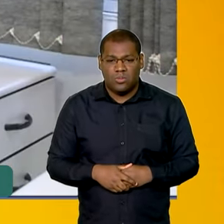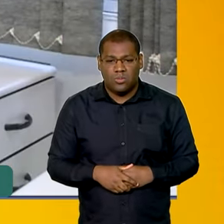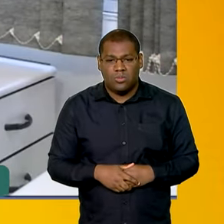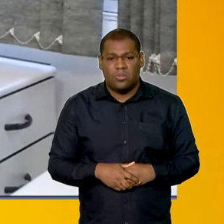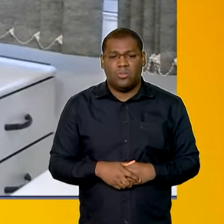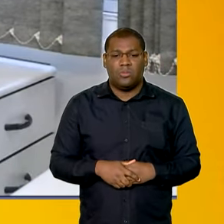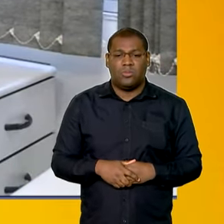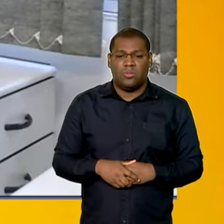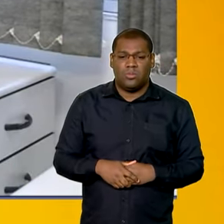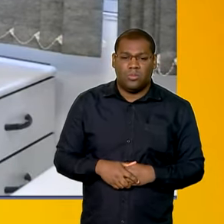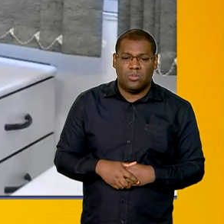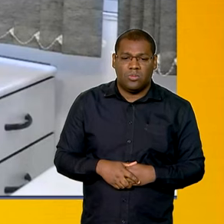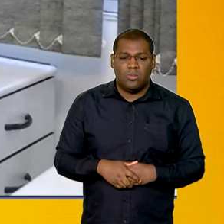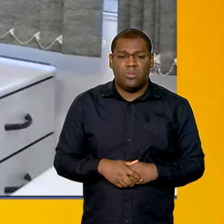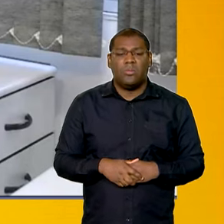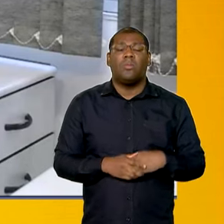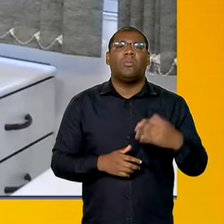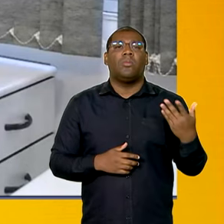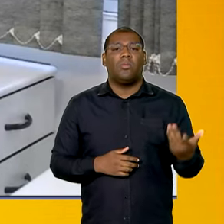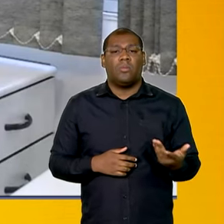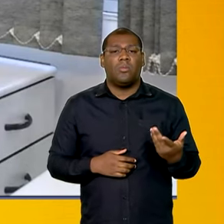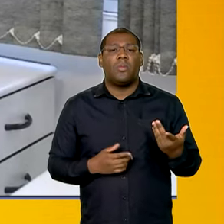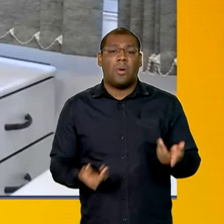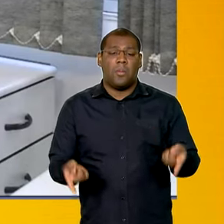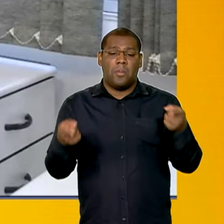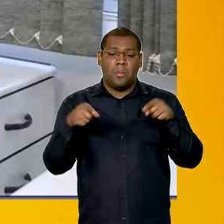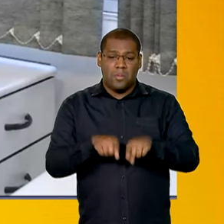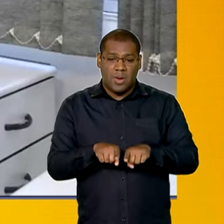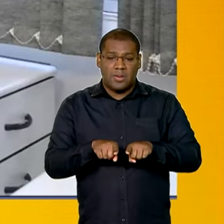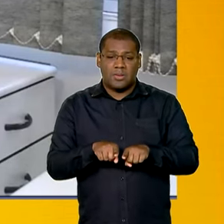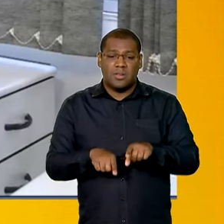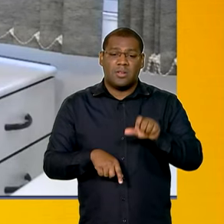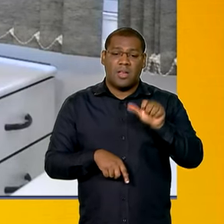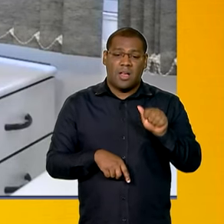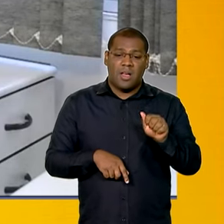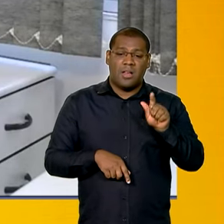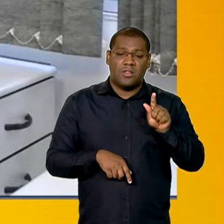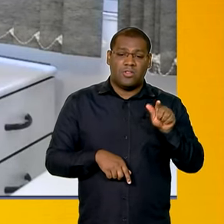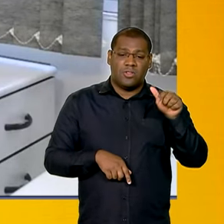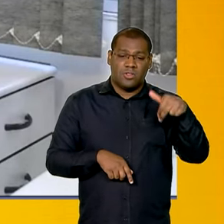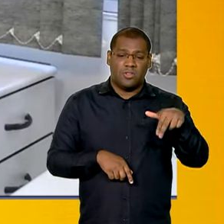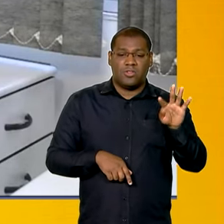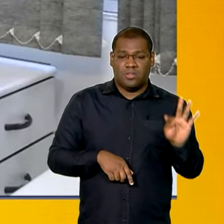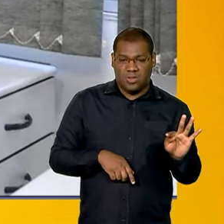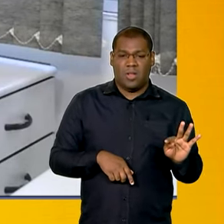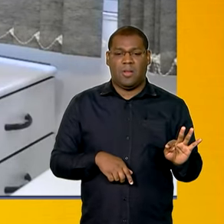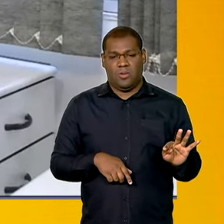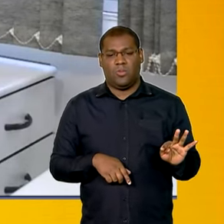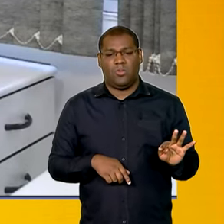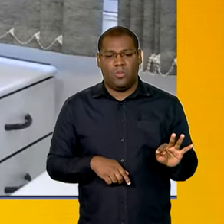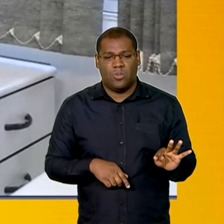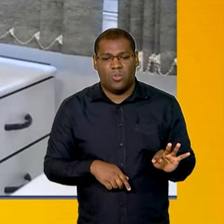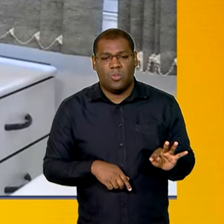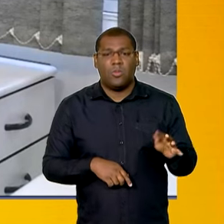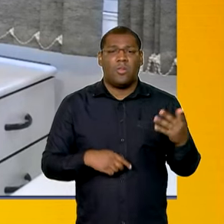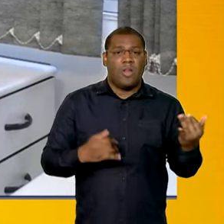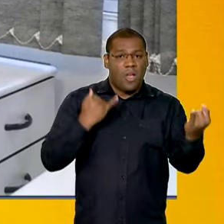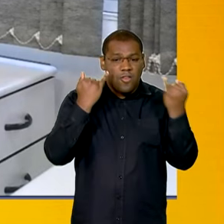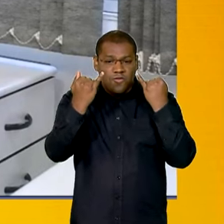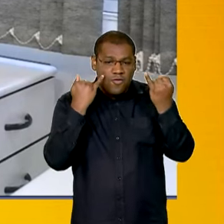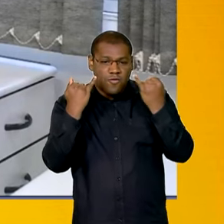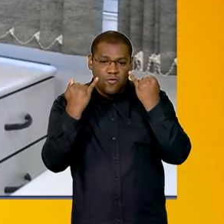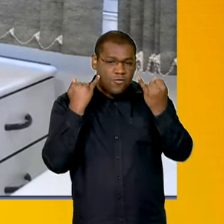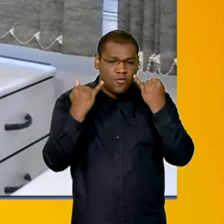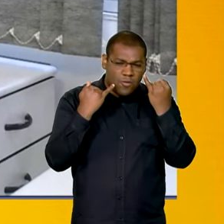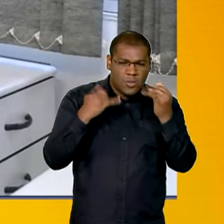Rede Hidro-Beteorológica Nacional em parceria com a Agência Nacional de Águas. Essa rede é a fonte primária de dados para que a gente